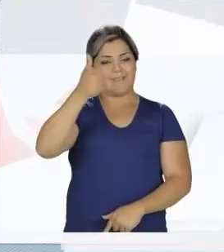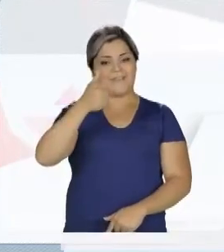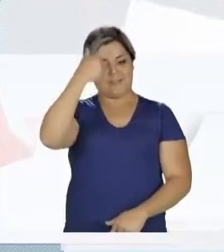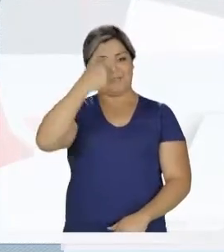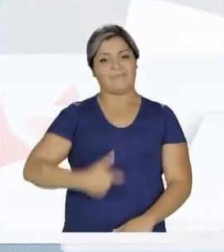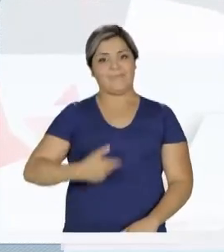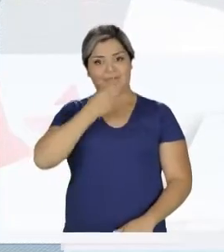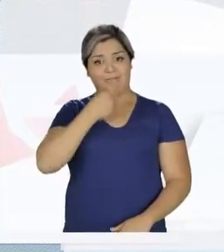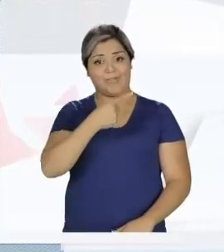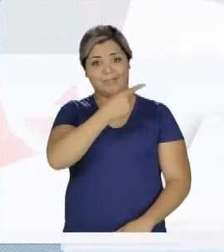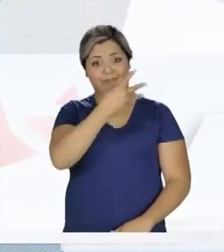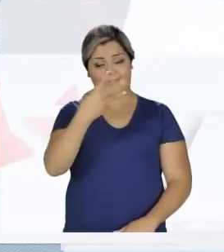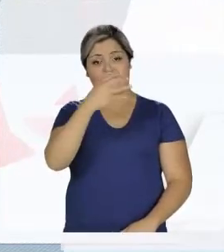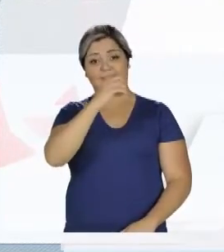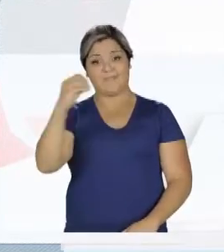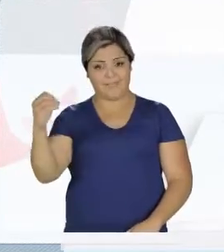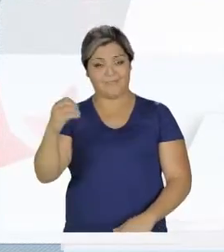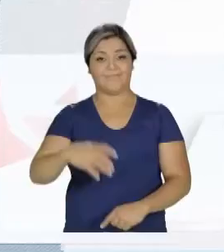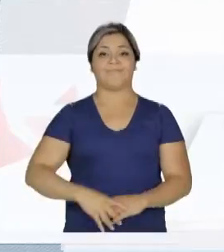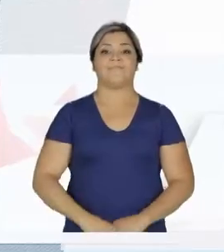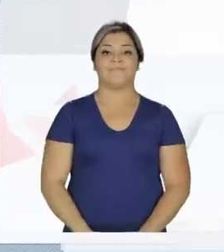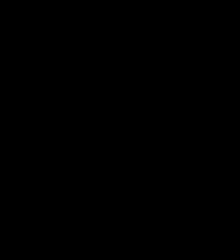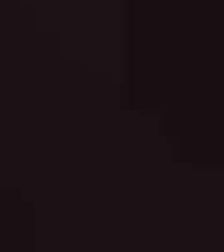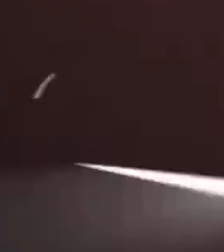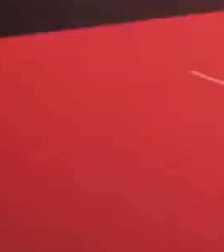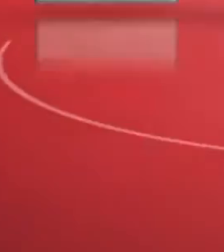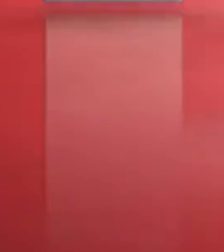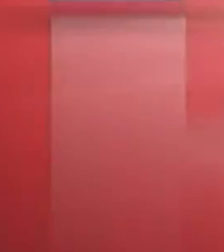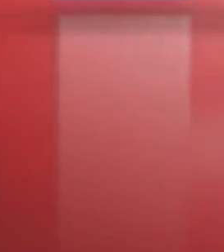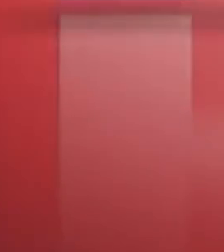fazer muito mais. Cabrabão, 14000.